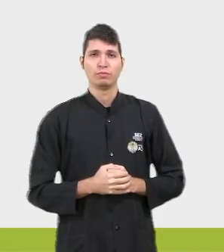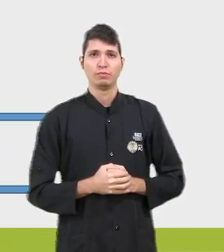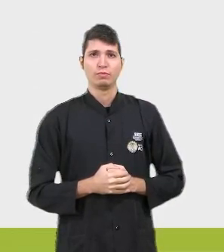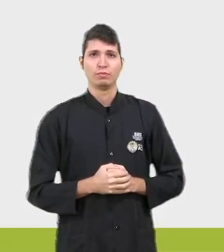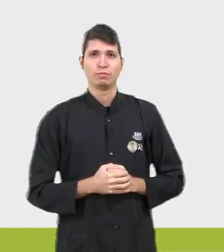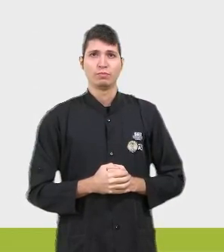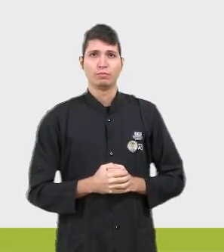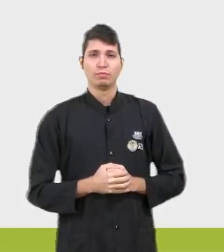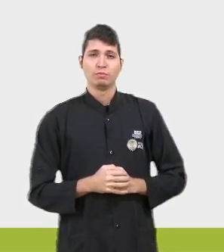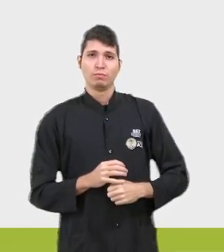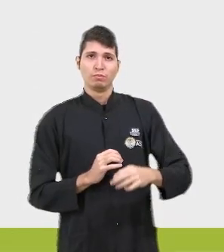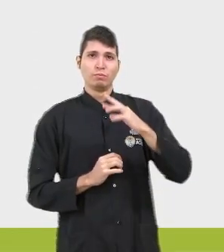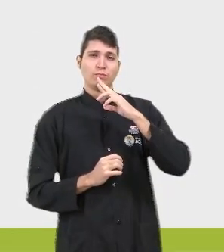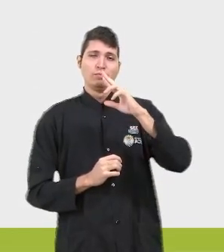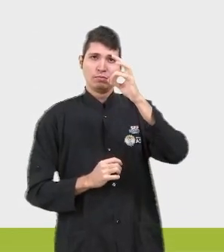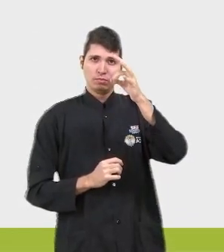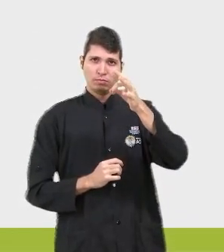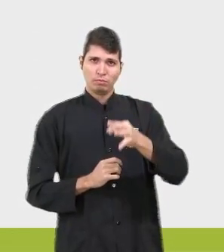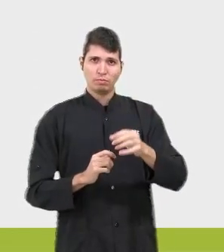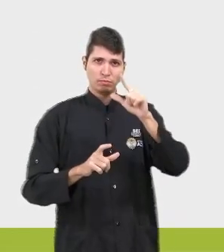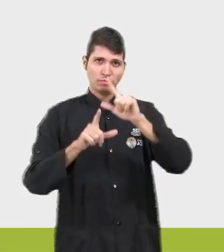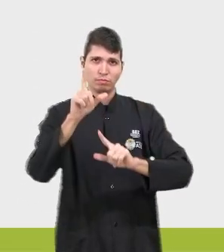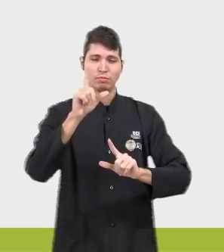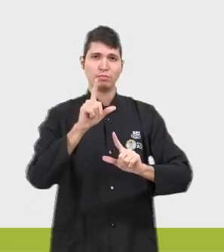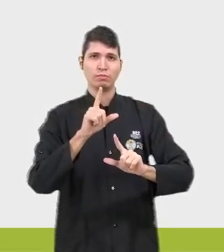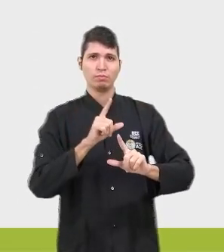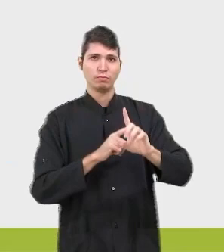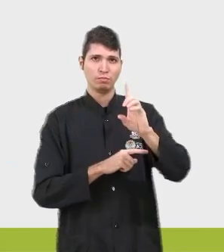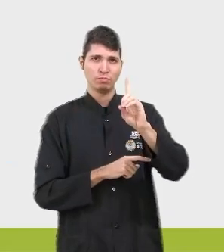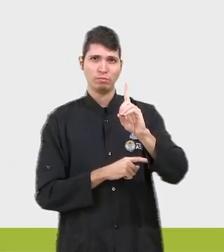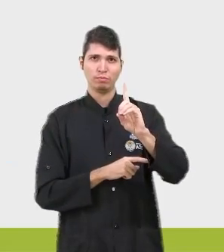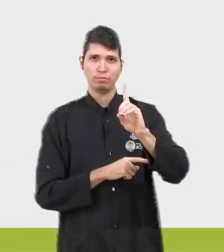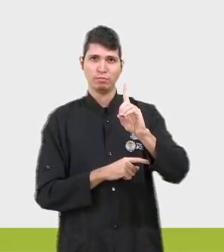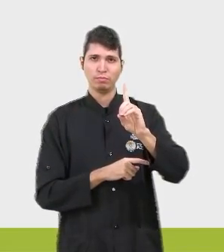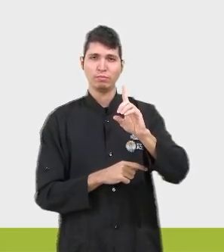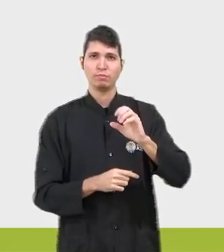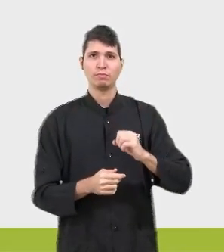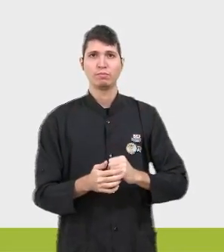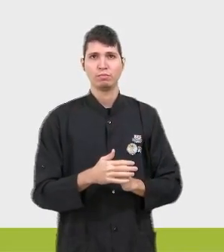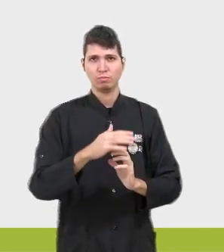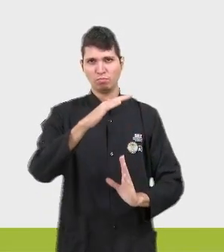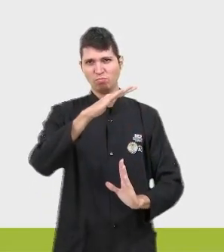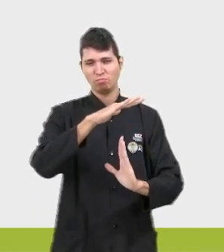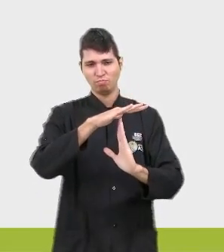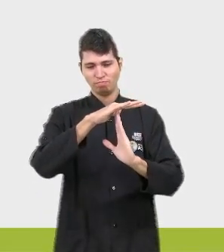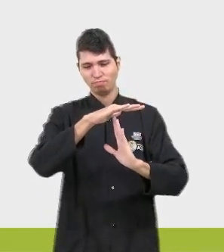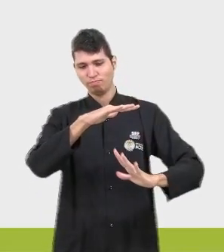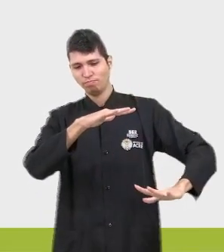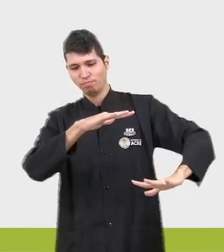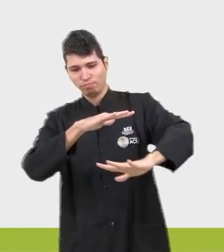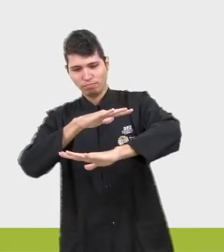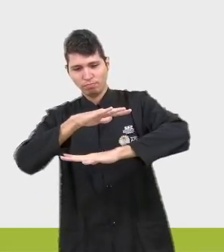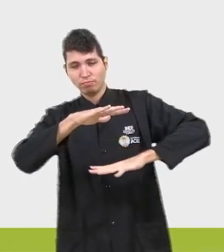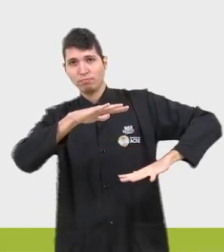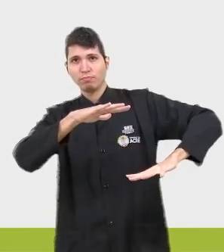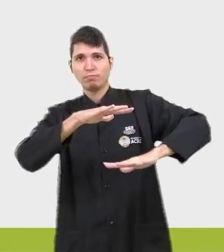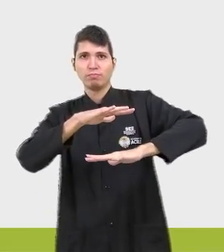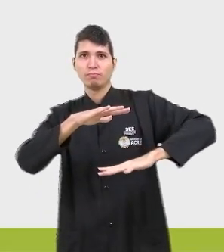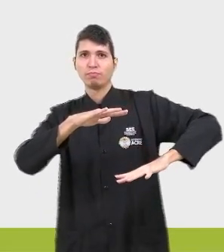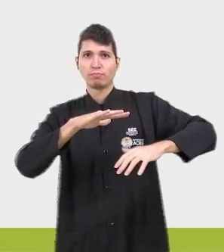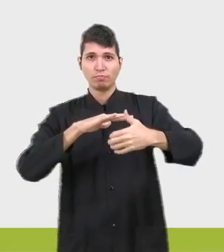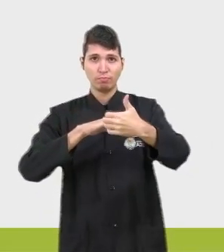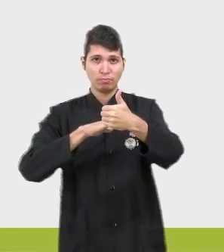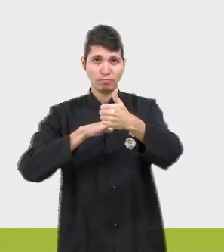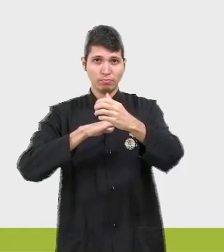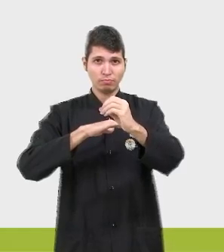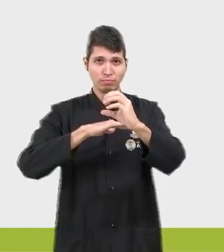lá. Alternativa correta, letra B. Tá bom? Área máxima, 20 metros quadrados. Olha aí, 100 metros